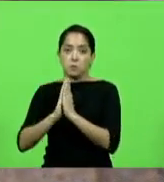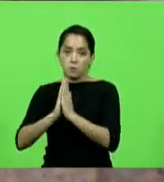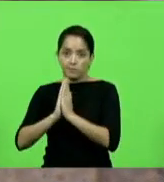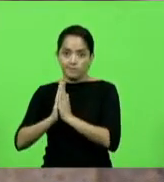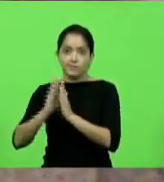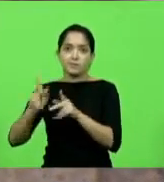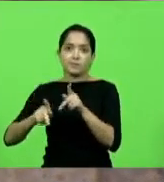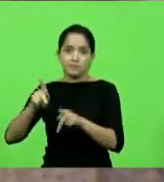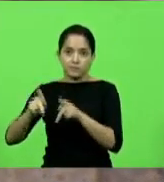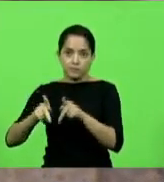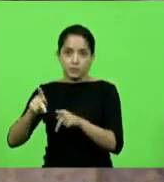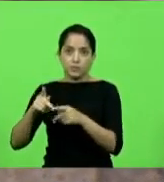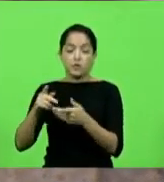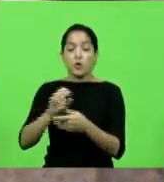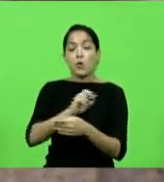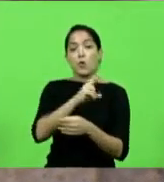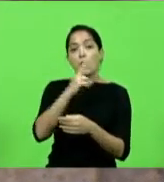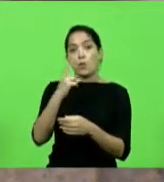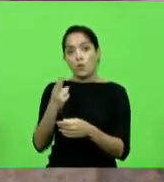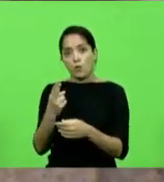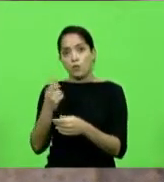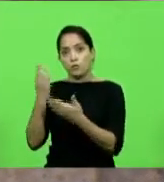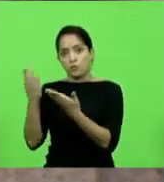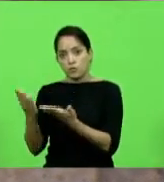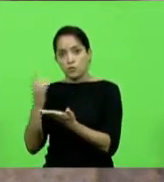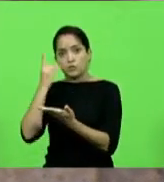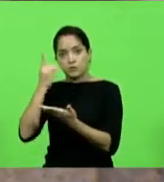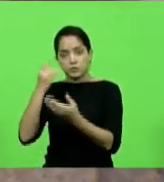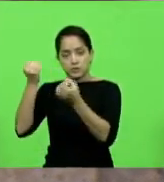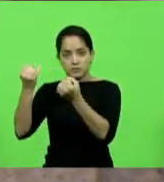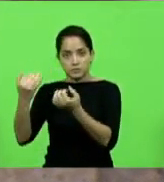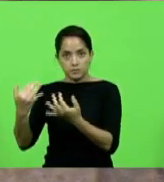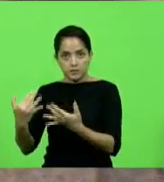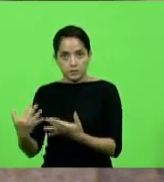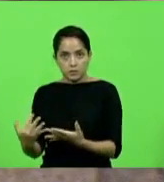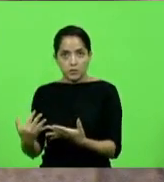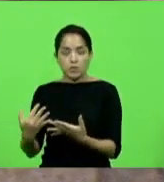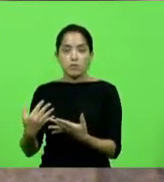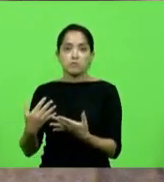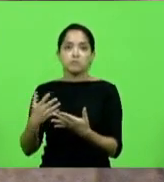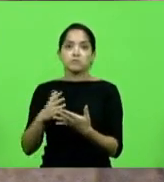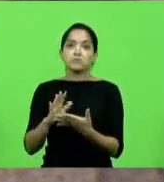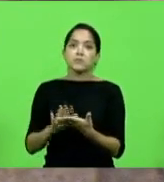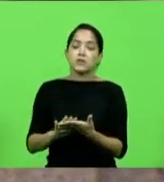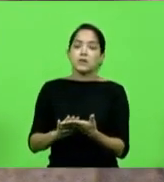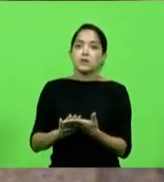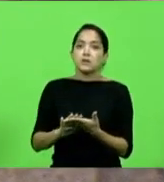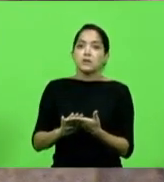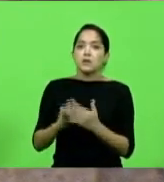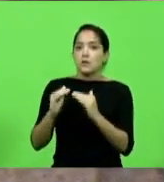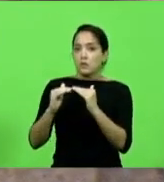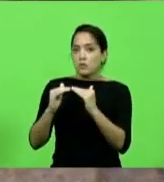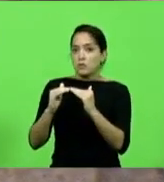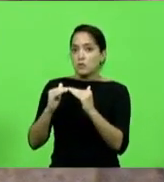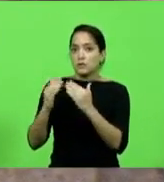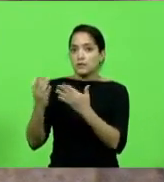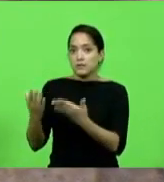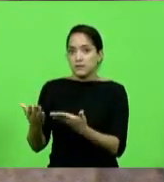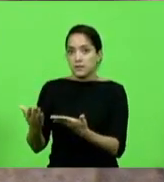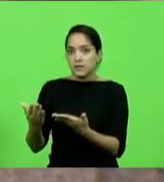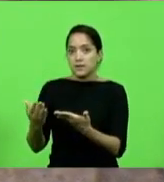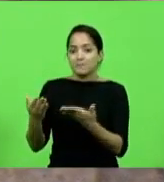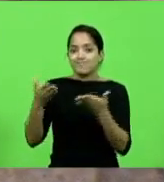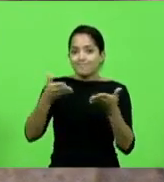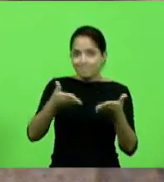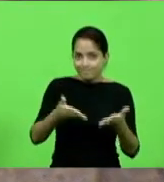é pelo voto não, ou também podem, como o deputado Ivan, como o deputado Amin, estarem satisfeitos com o fato desse assunto ter chegado na casa